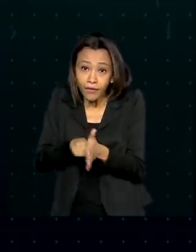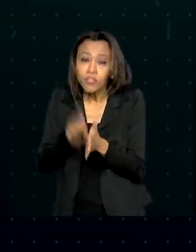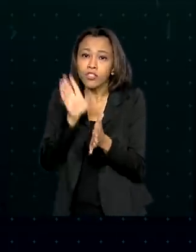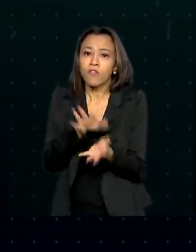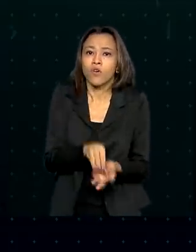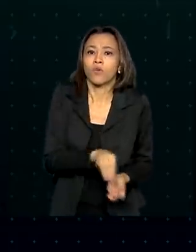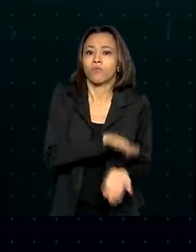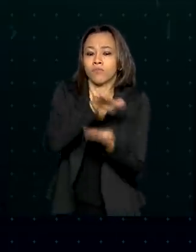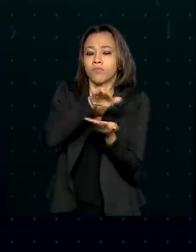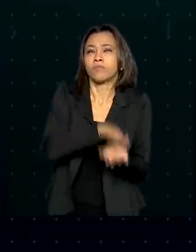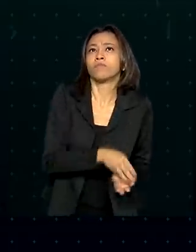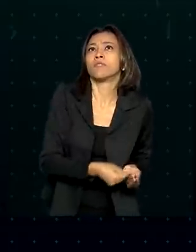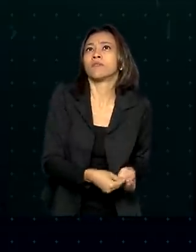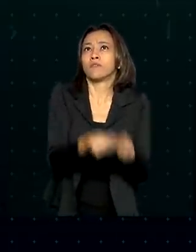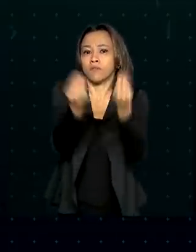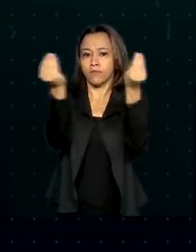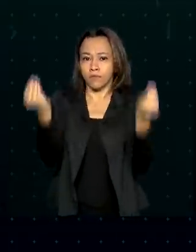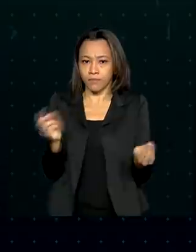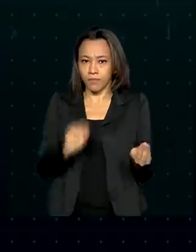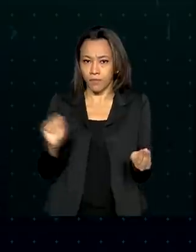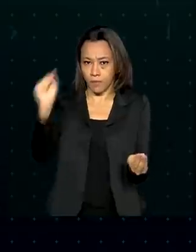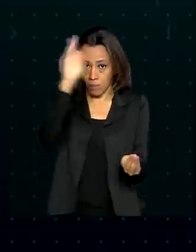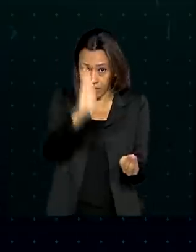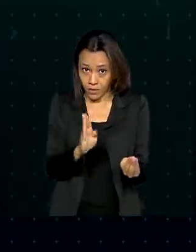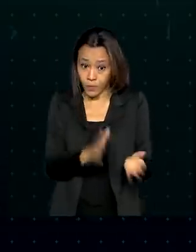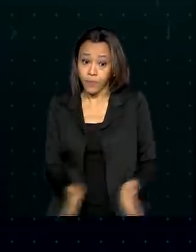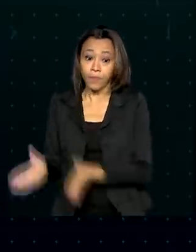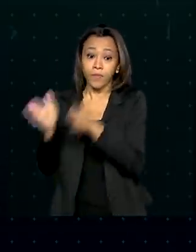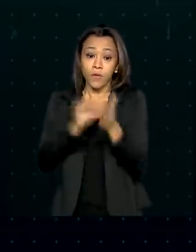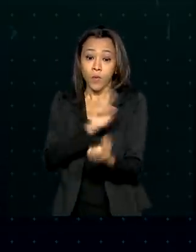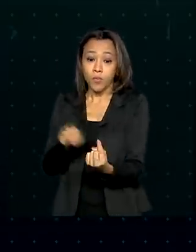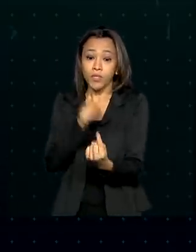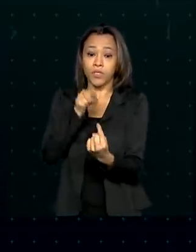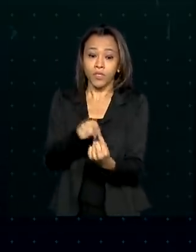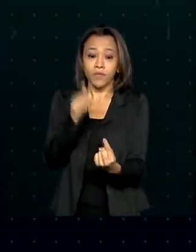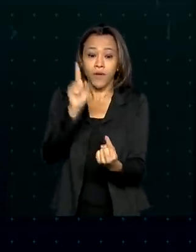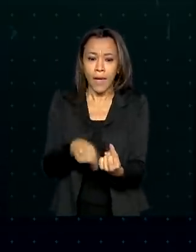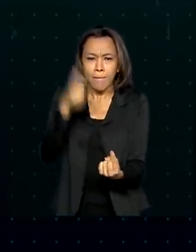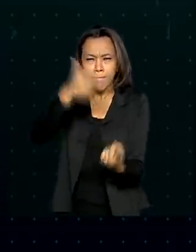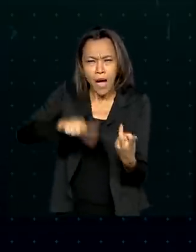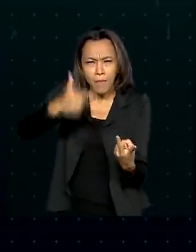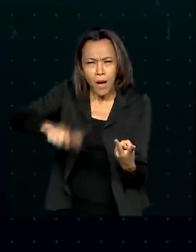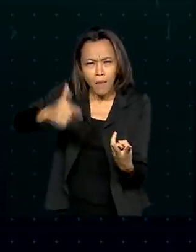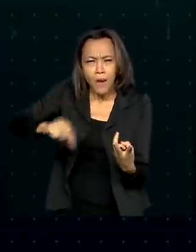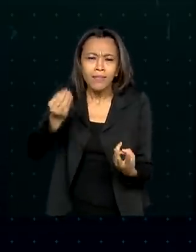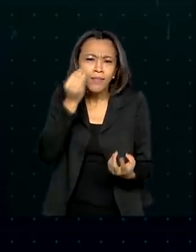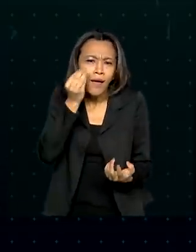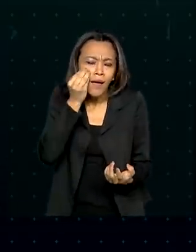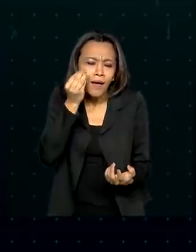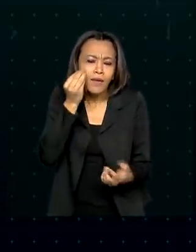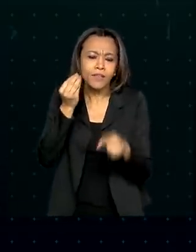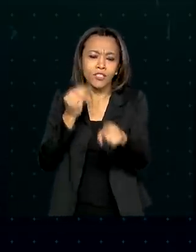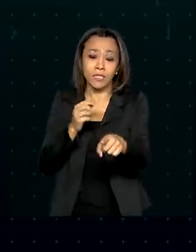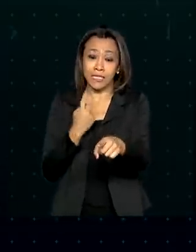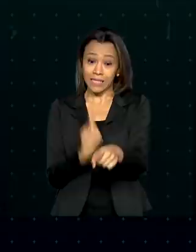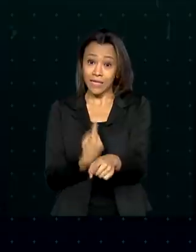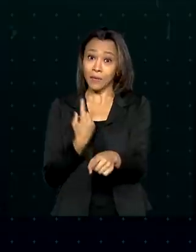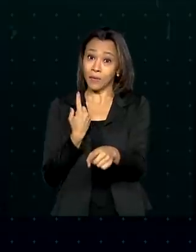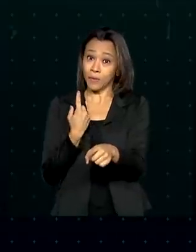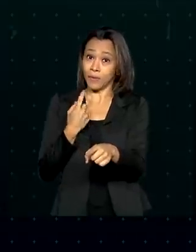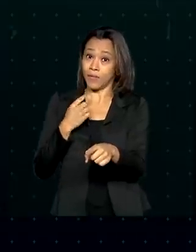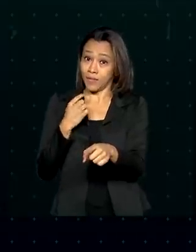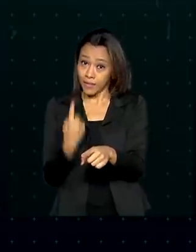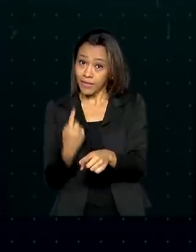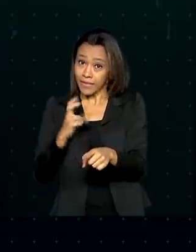regiões do país e a meta é ampliar a capacidade de processamento desses testes para 115 mil por dia.